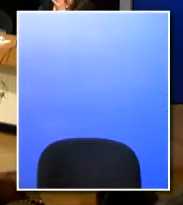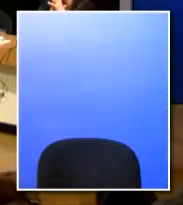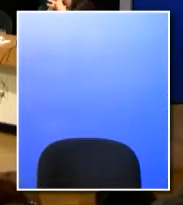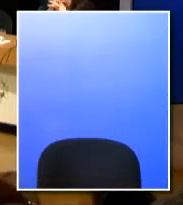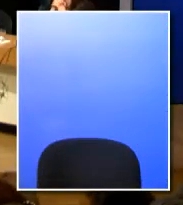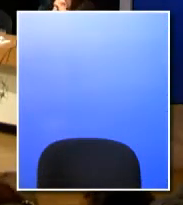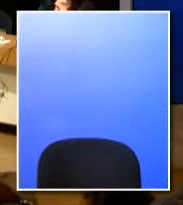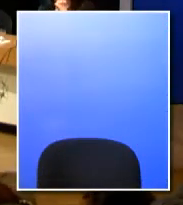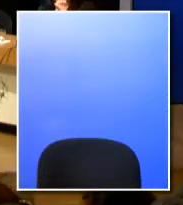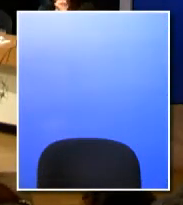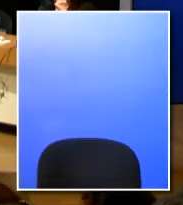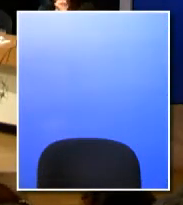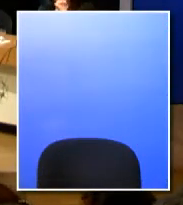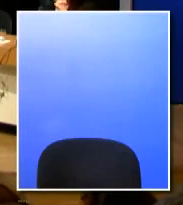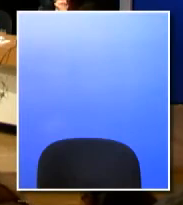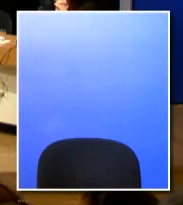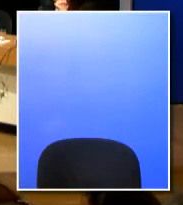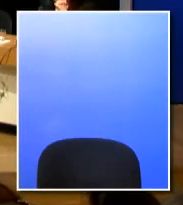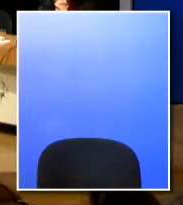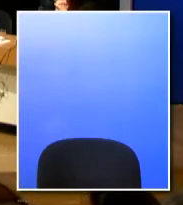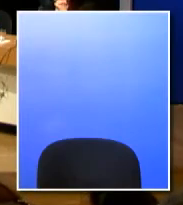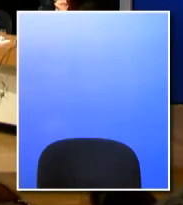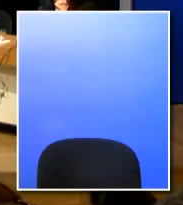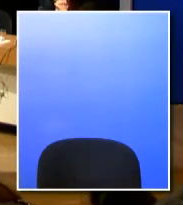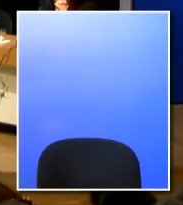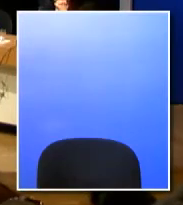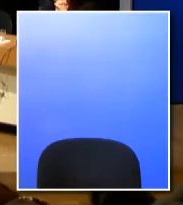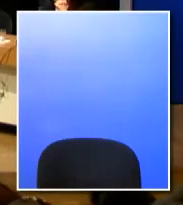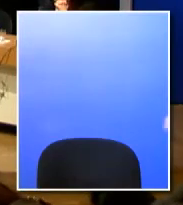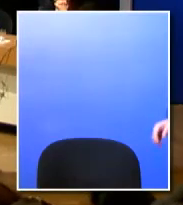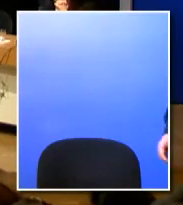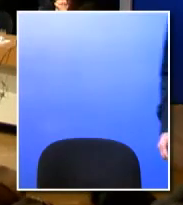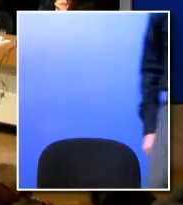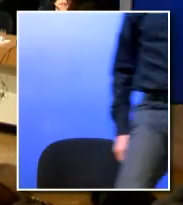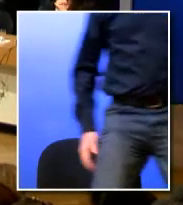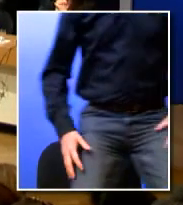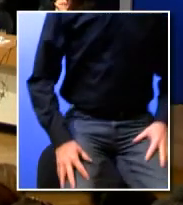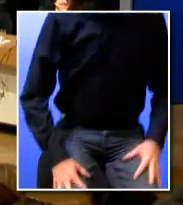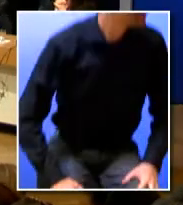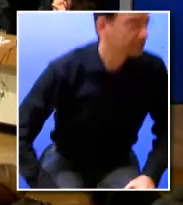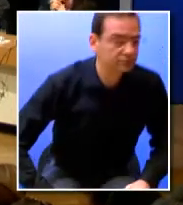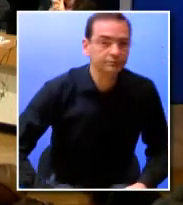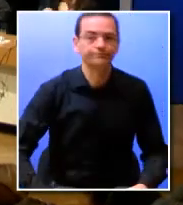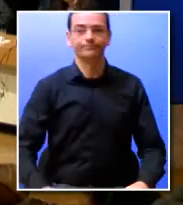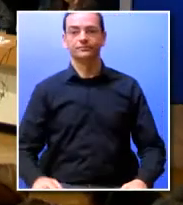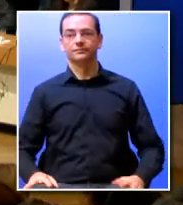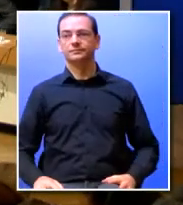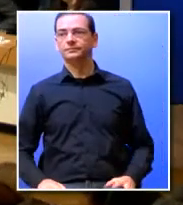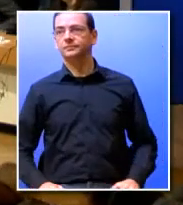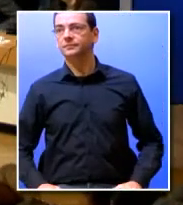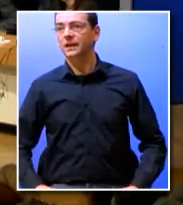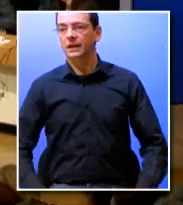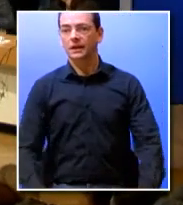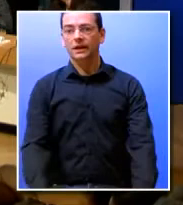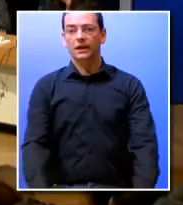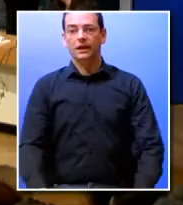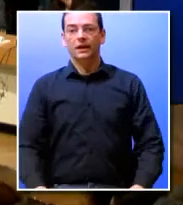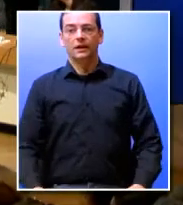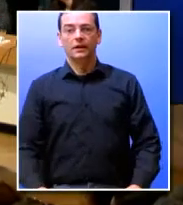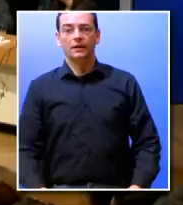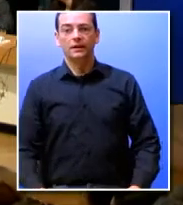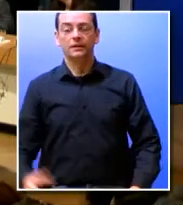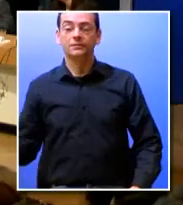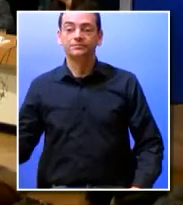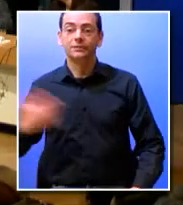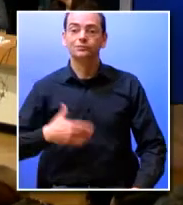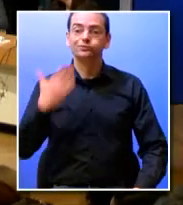muito obrigada novamente um agradecimento pelo cumprimento do tempo queria só aproveitar esta ocasião